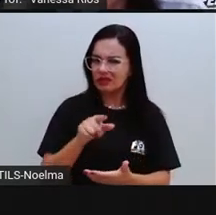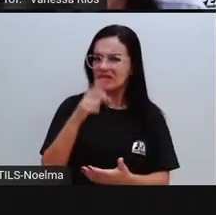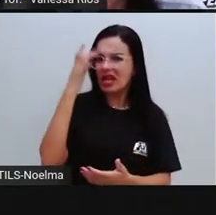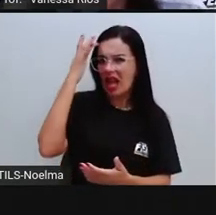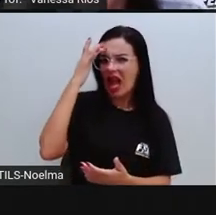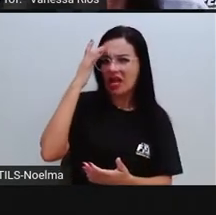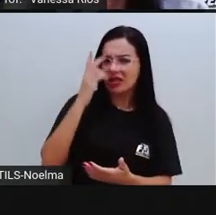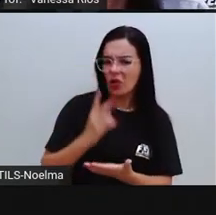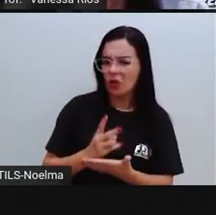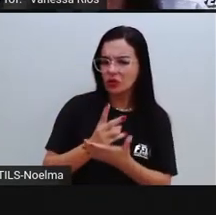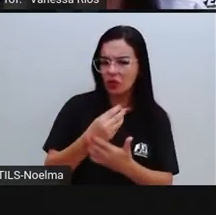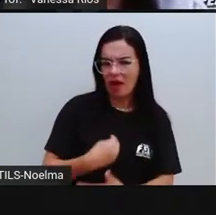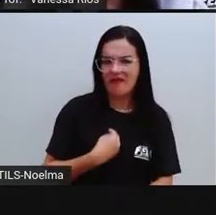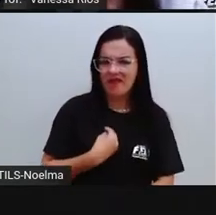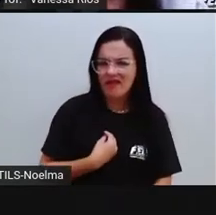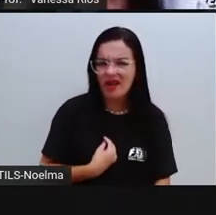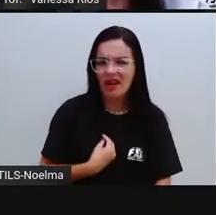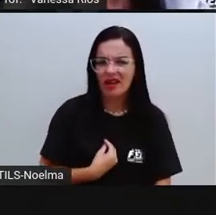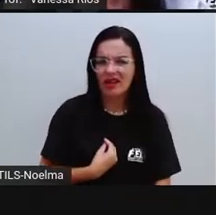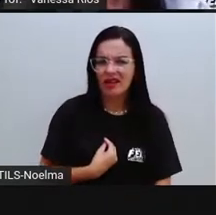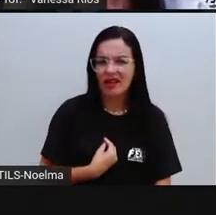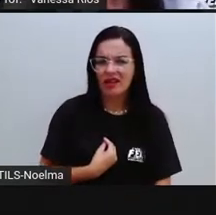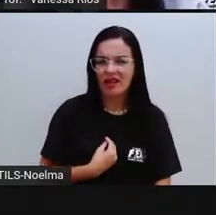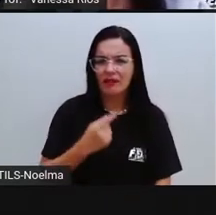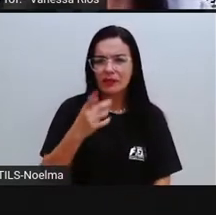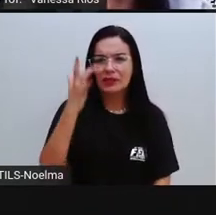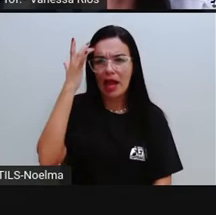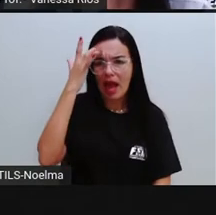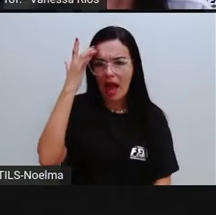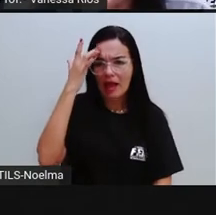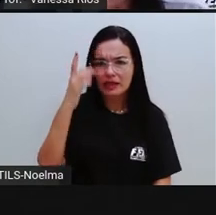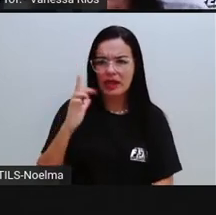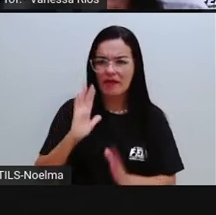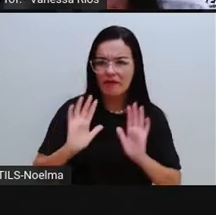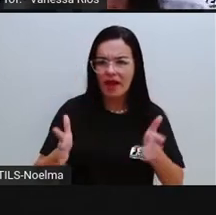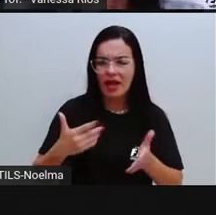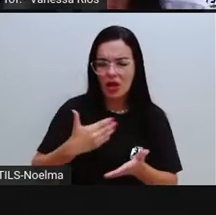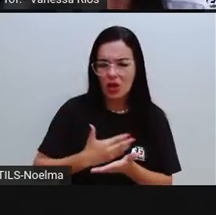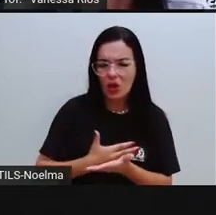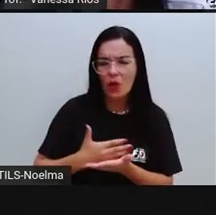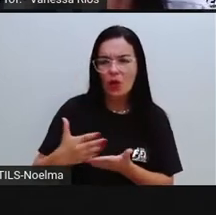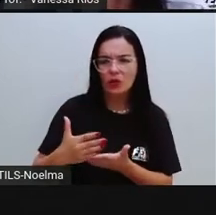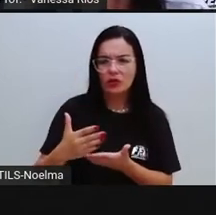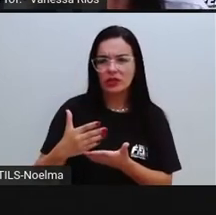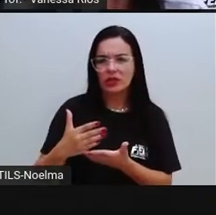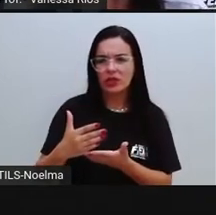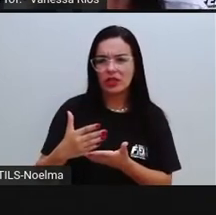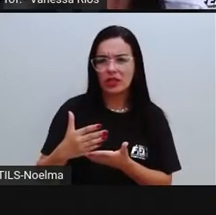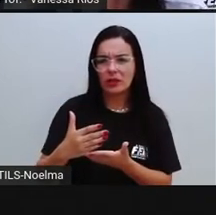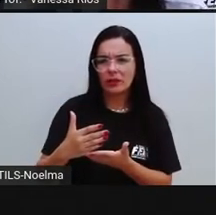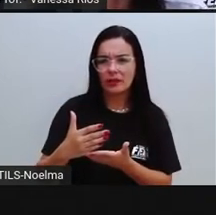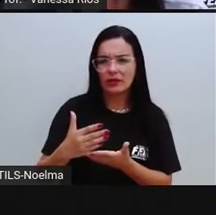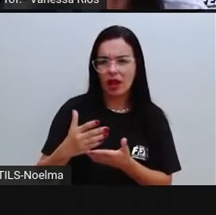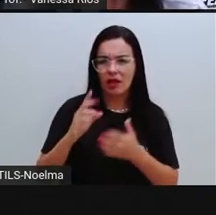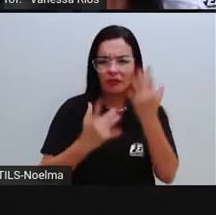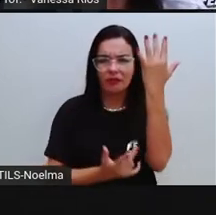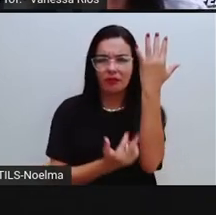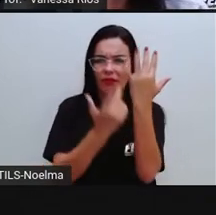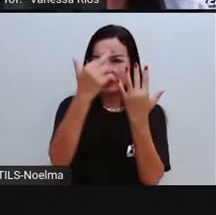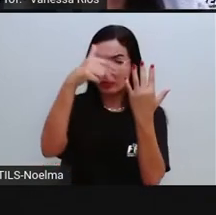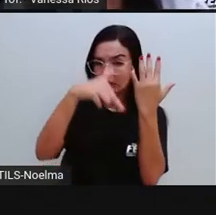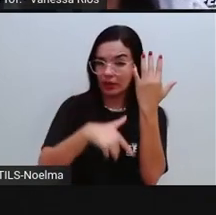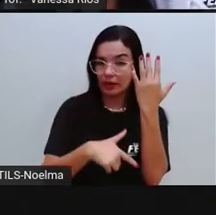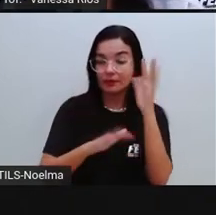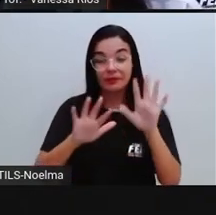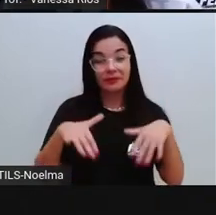sobreviver? Será que ela vai conseguir realizar a fotossíntese? Olha isso. Para